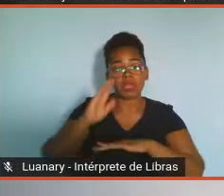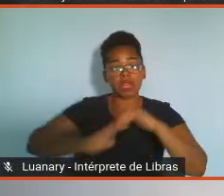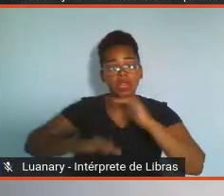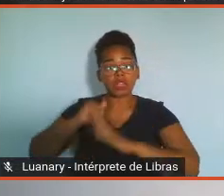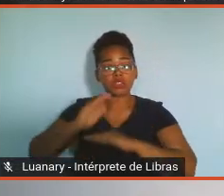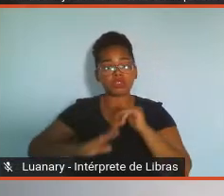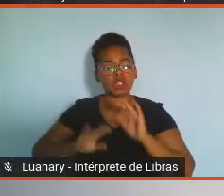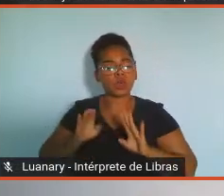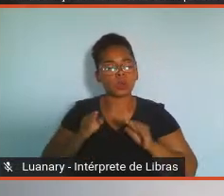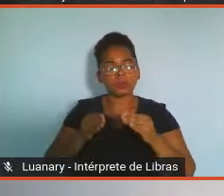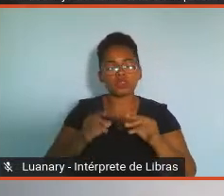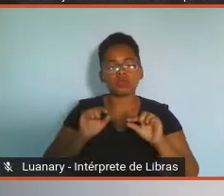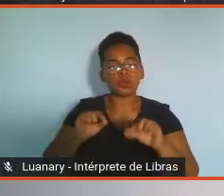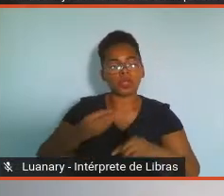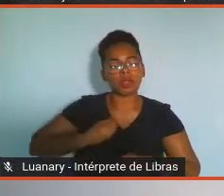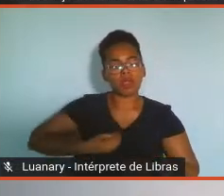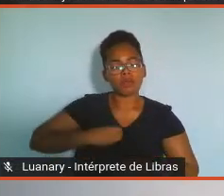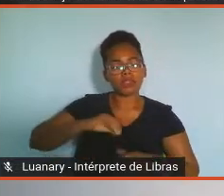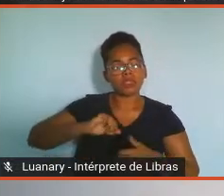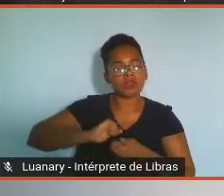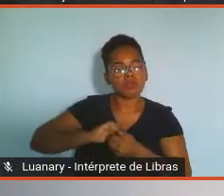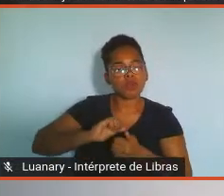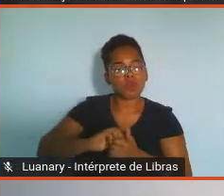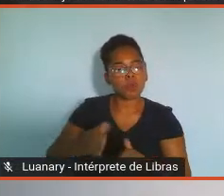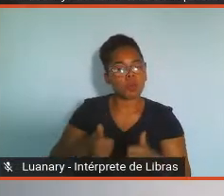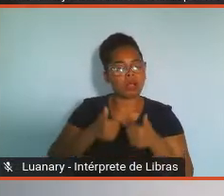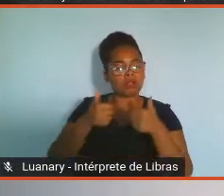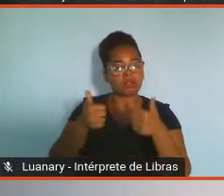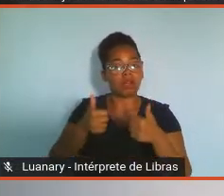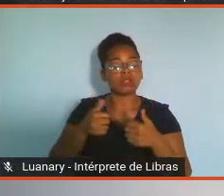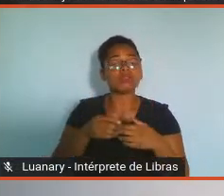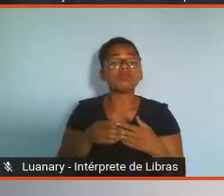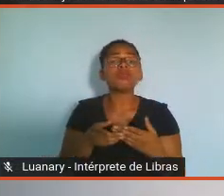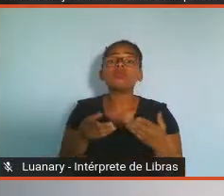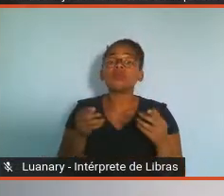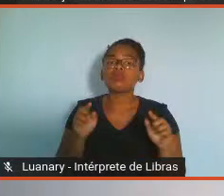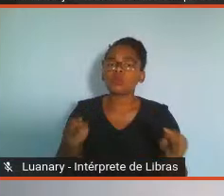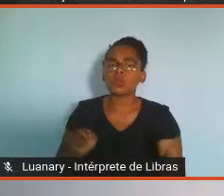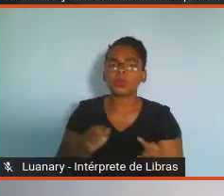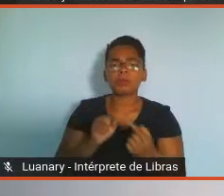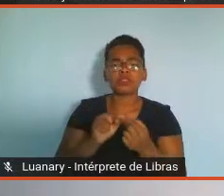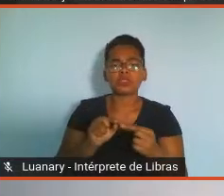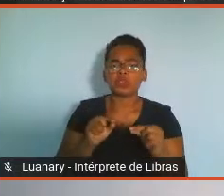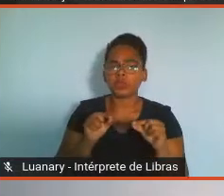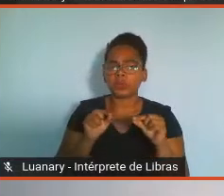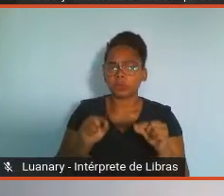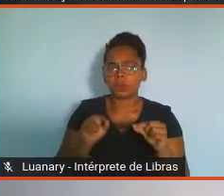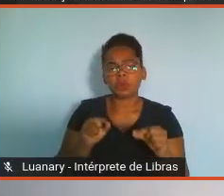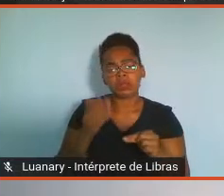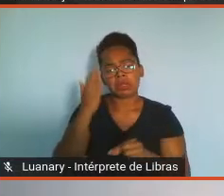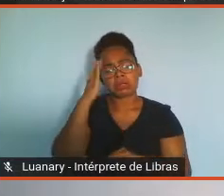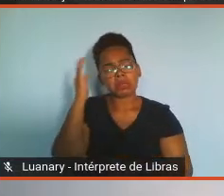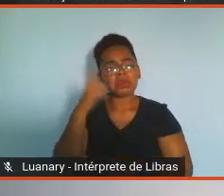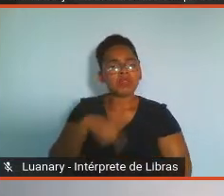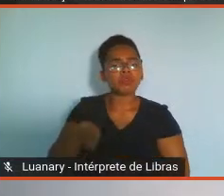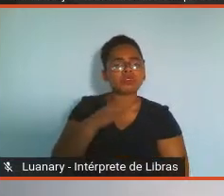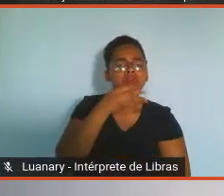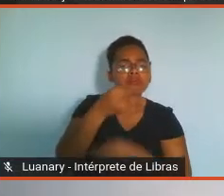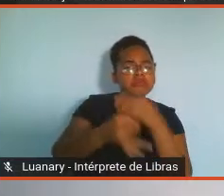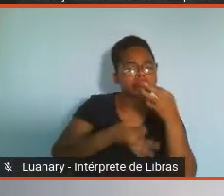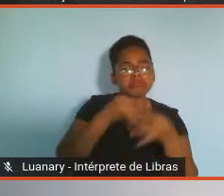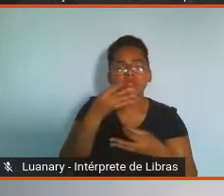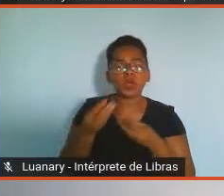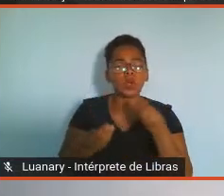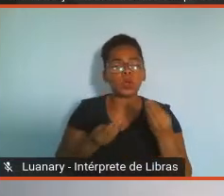da qualidade de vida e do bem-estar. com o objetivo de saber qual alinhado estamos e como vocês estão recebendo essas informações,